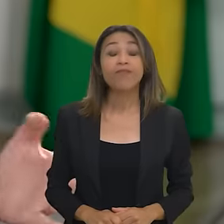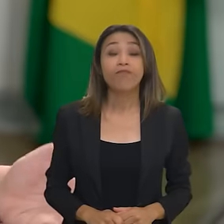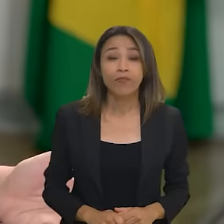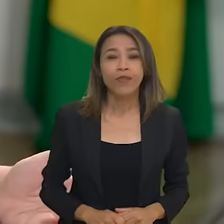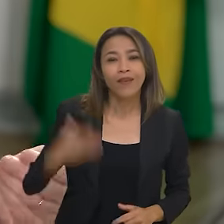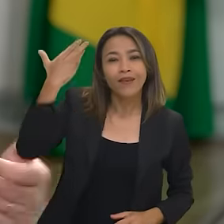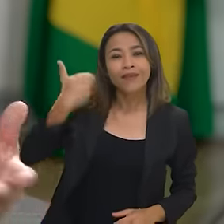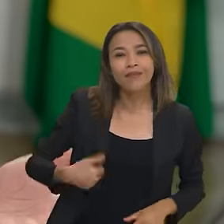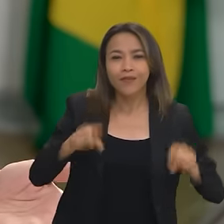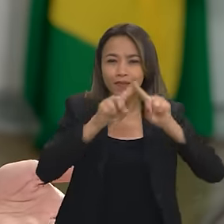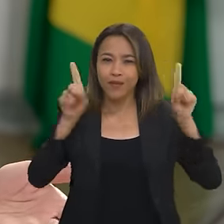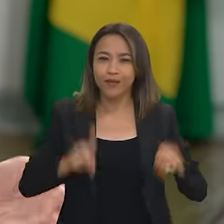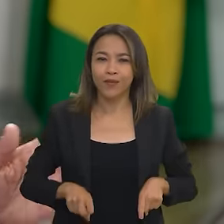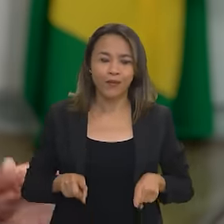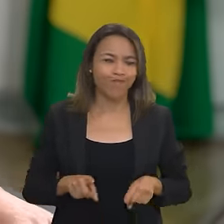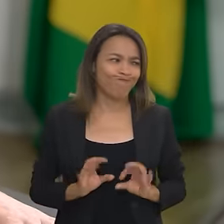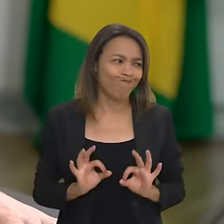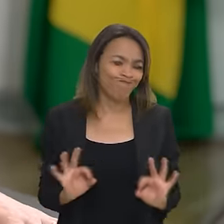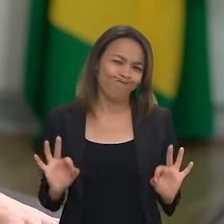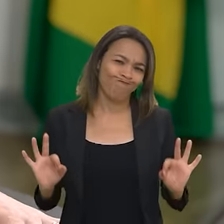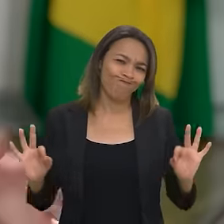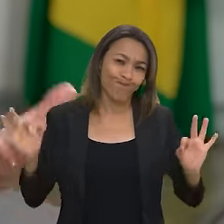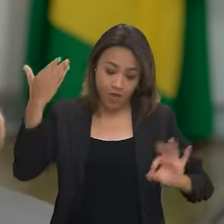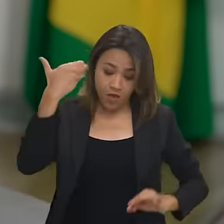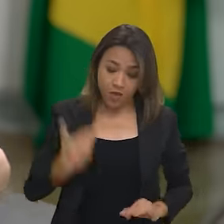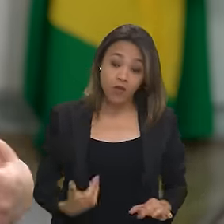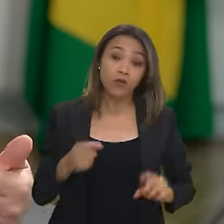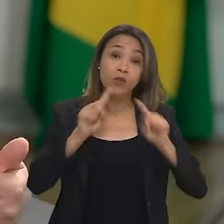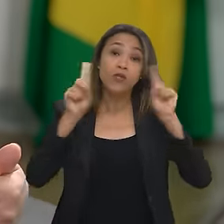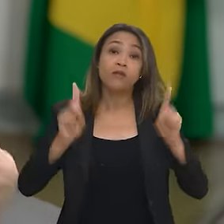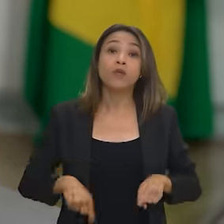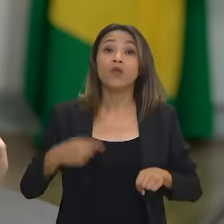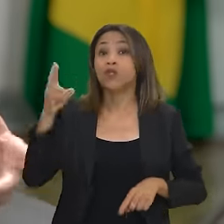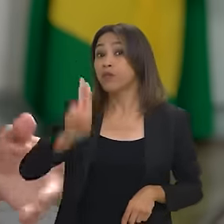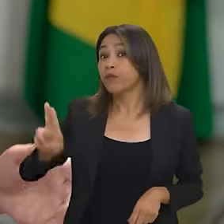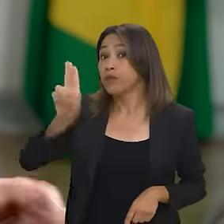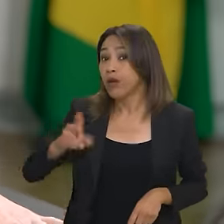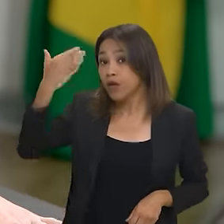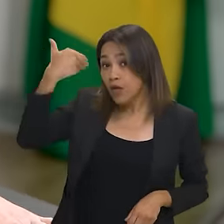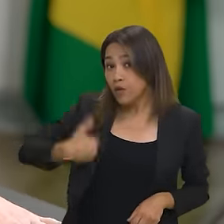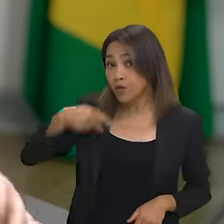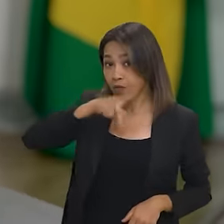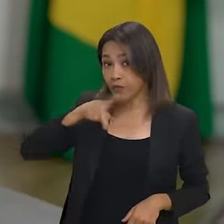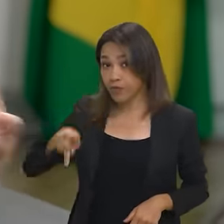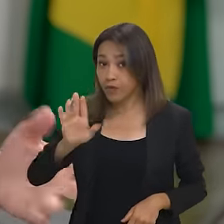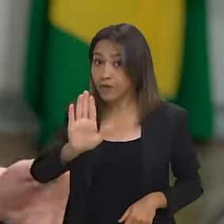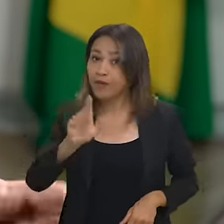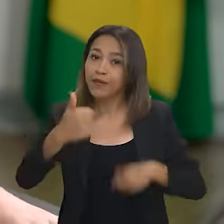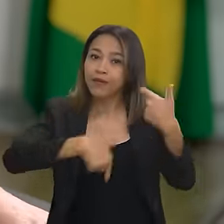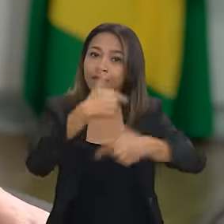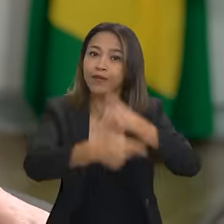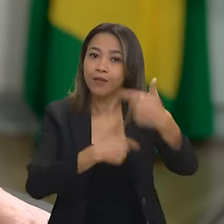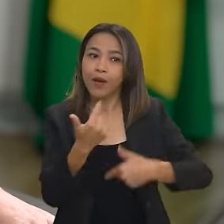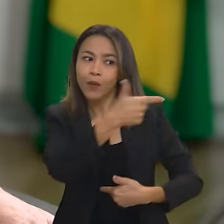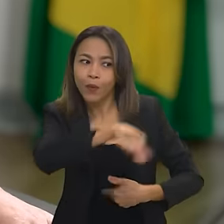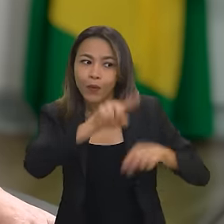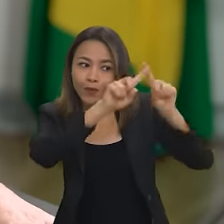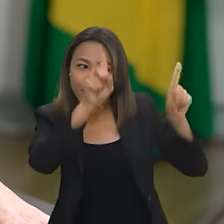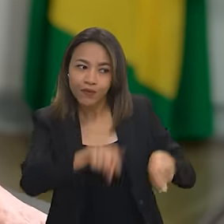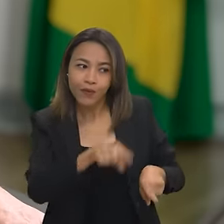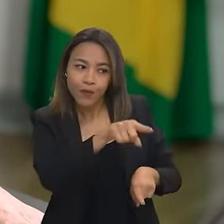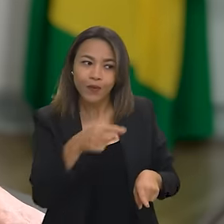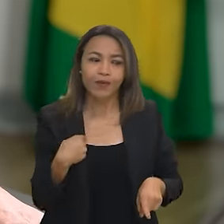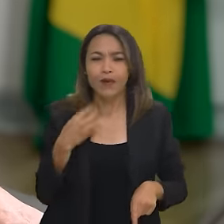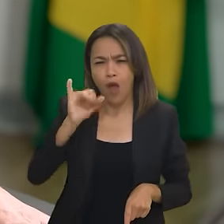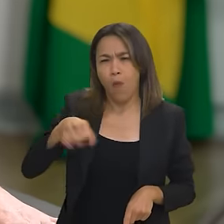Ser um servidor público é algo muito gratificante. Eu sou servidora pública de universidade, sou professora, mas trabalho com muitos servidores públicos aqui, e acho